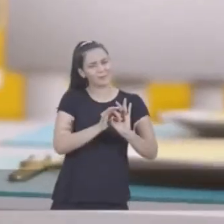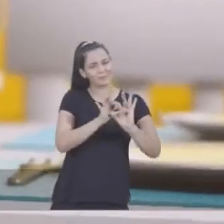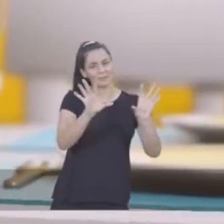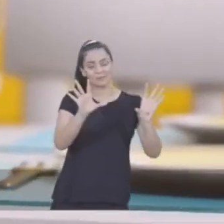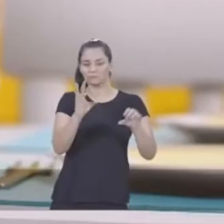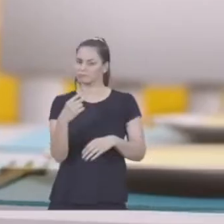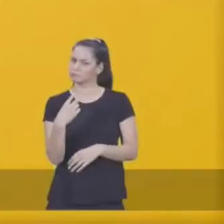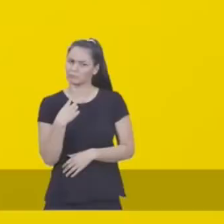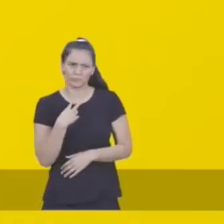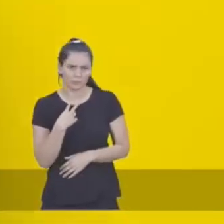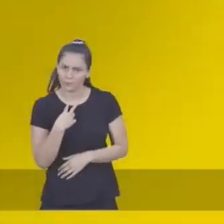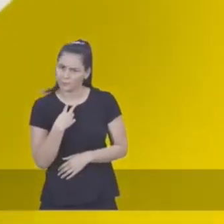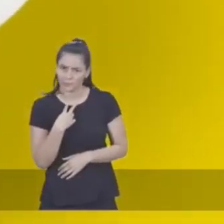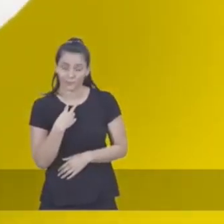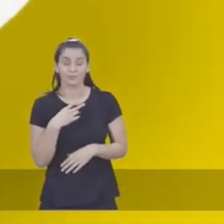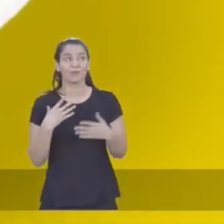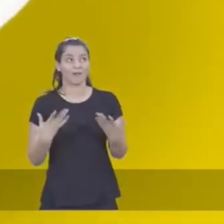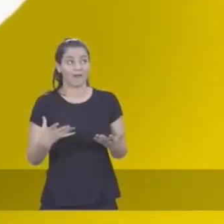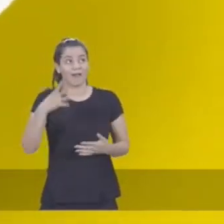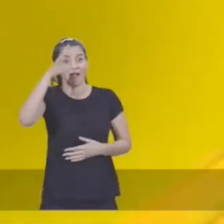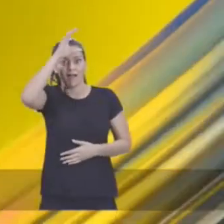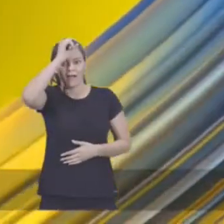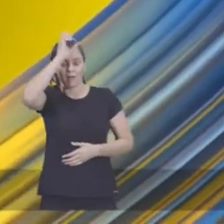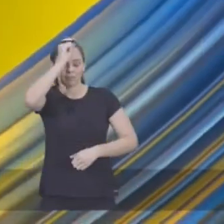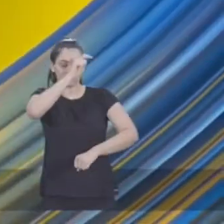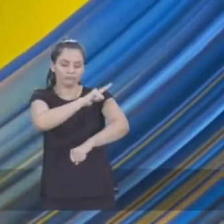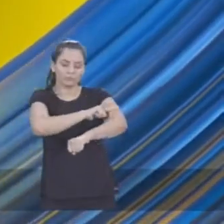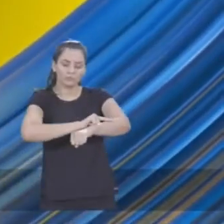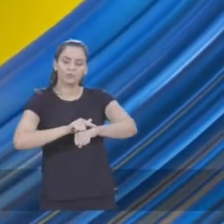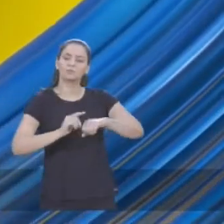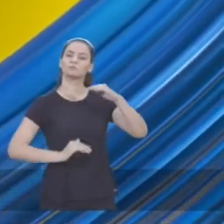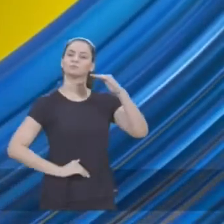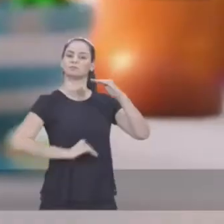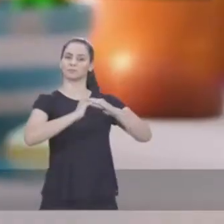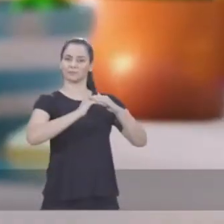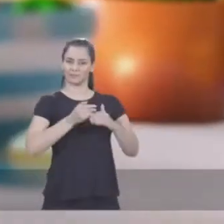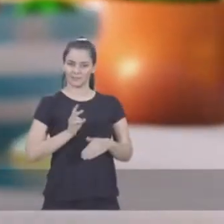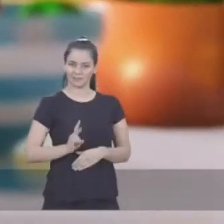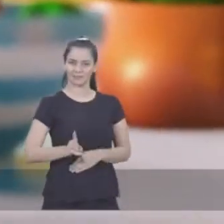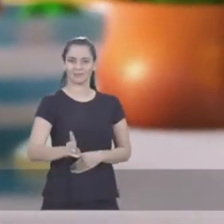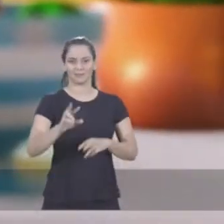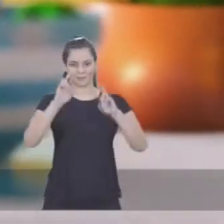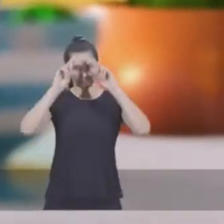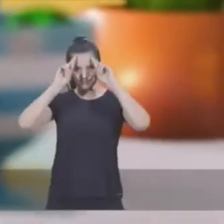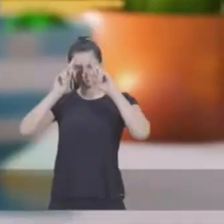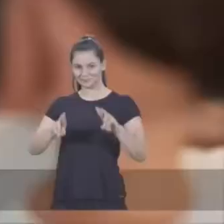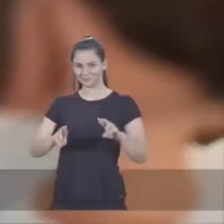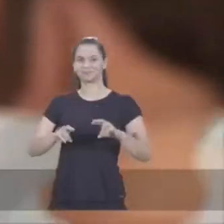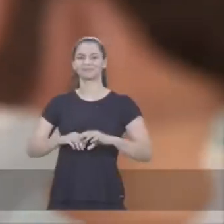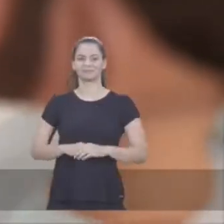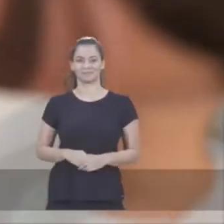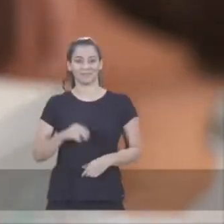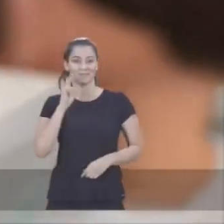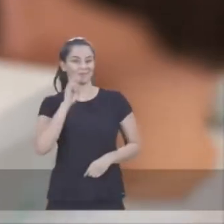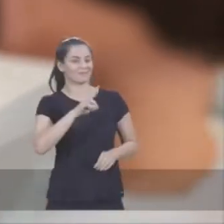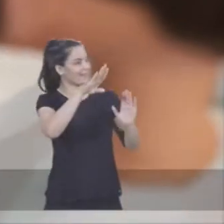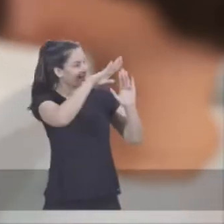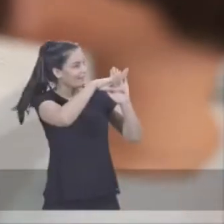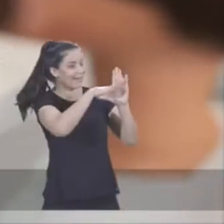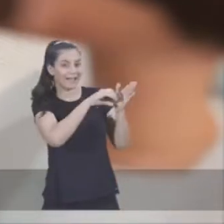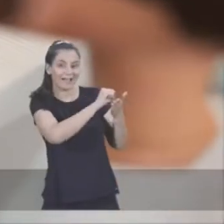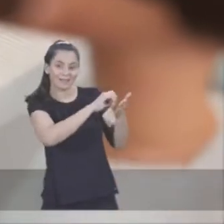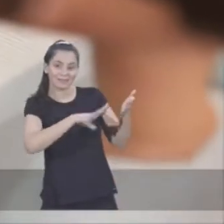e não pode fazer. Assim, ela aprende a ter disciplina e limites. Tudo com muito respeito. Confira as